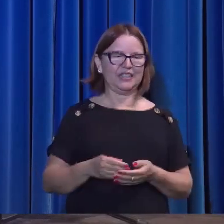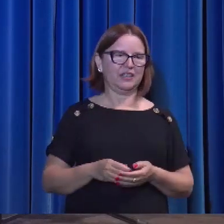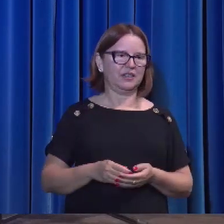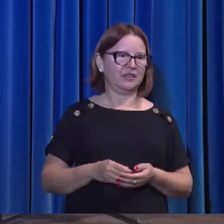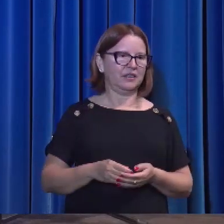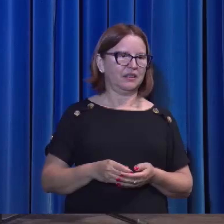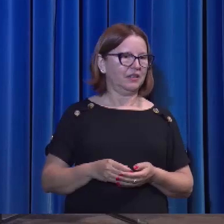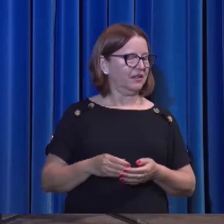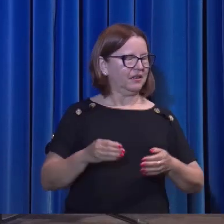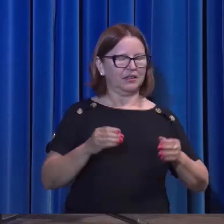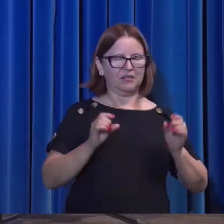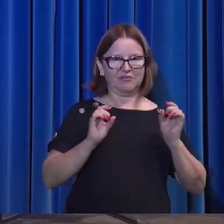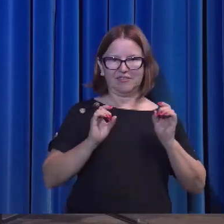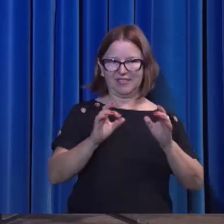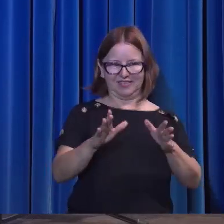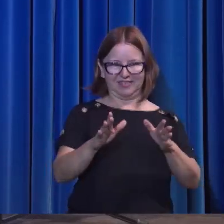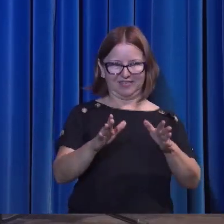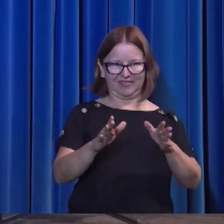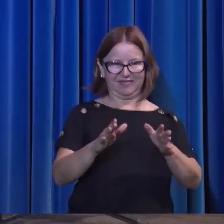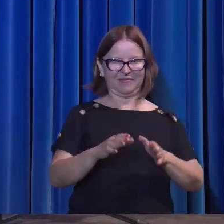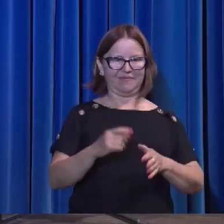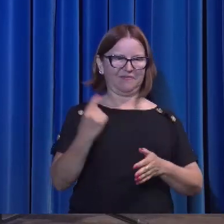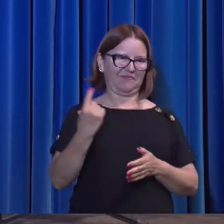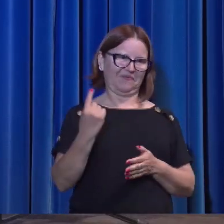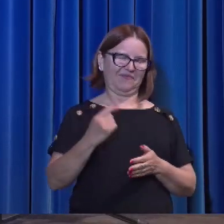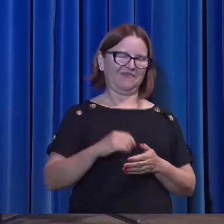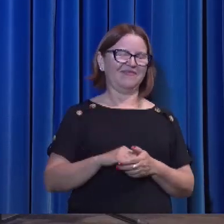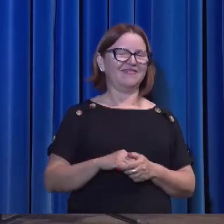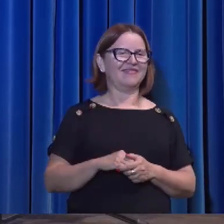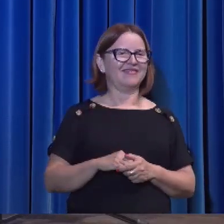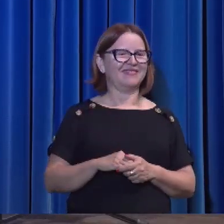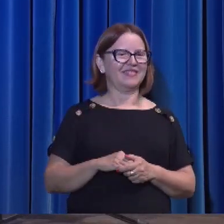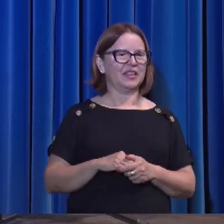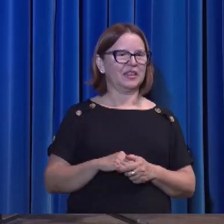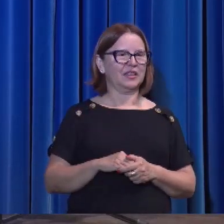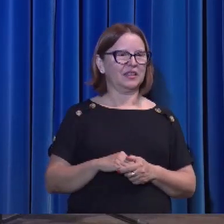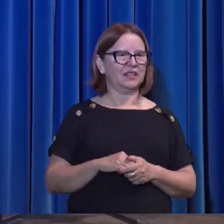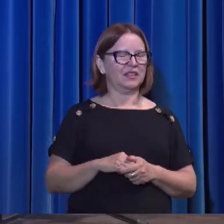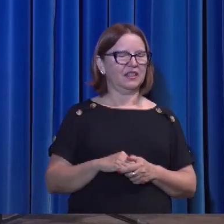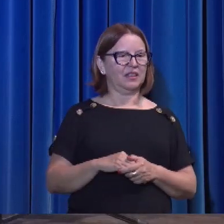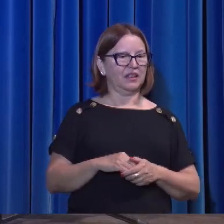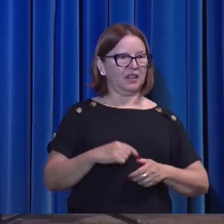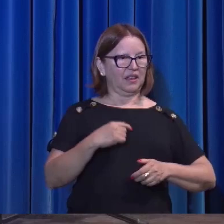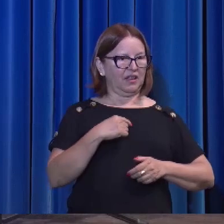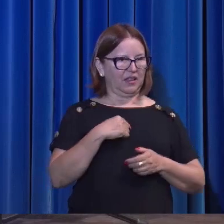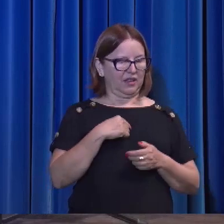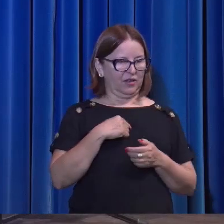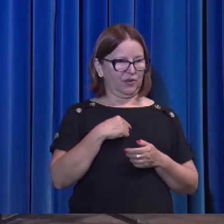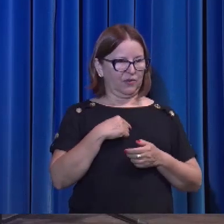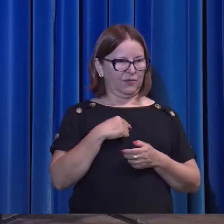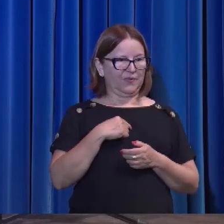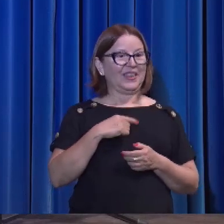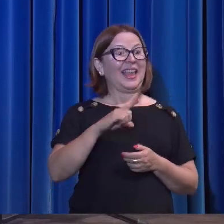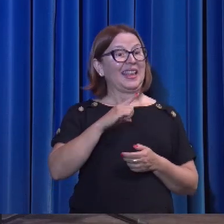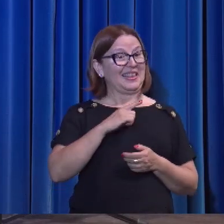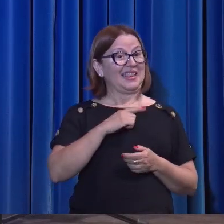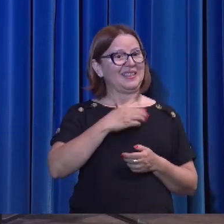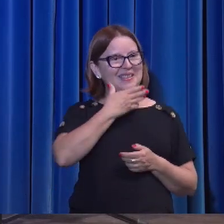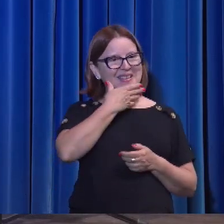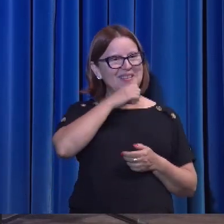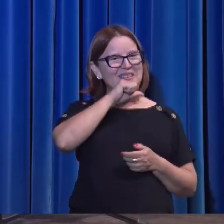vos deixarei órfão. Eu não sou bastardo, nem sou órfão. Eu tenho um Pai.